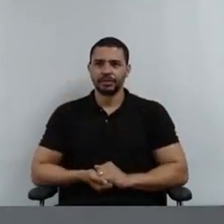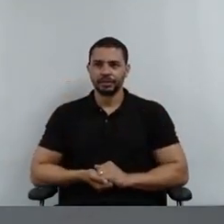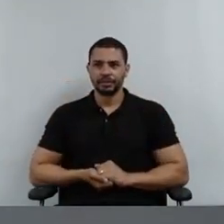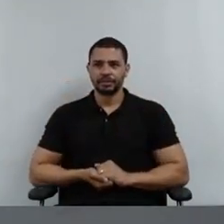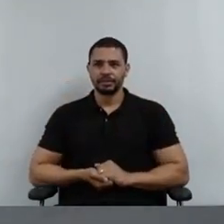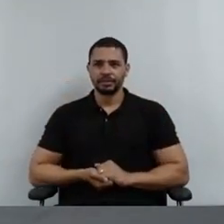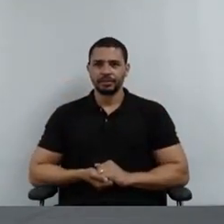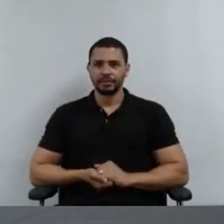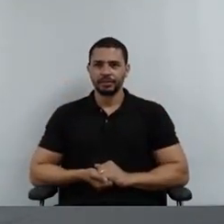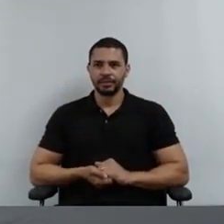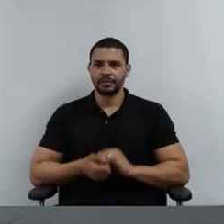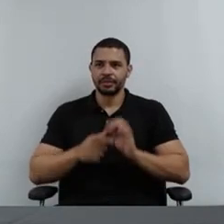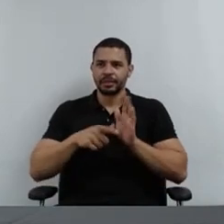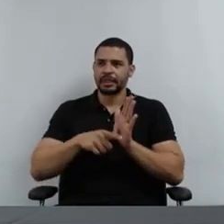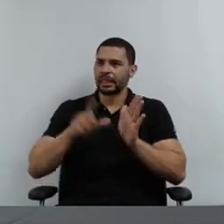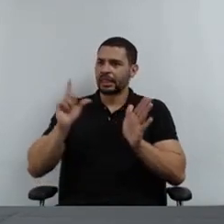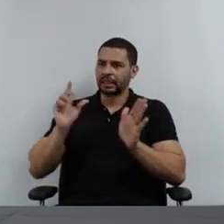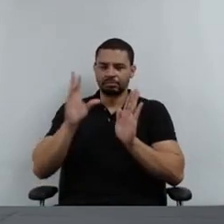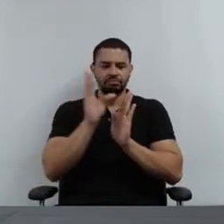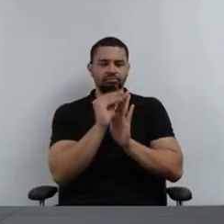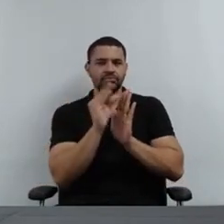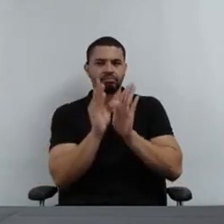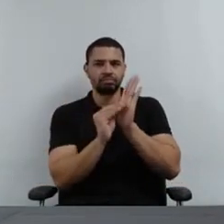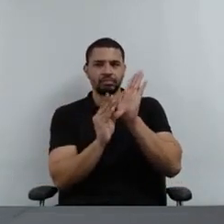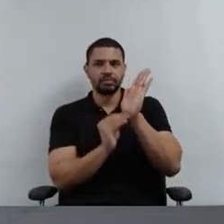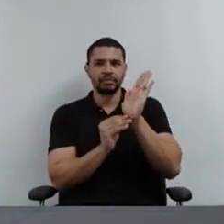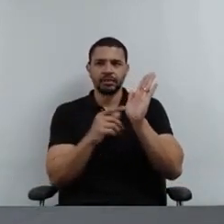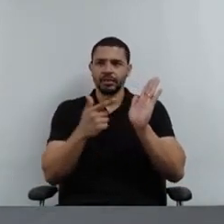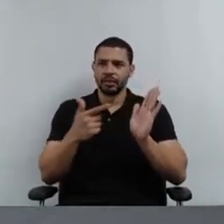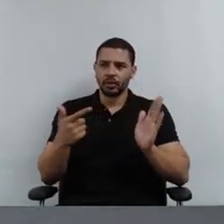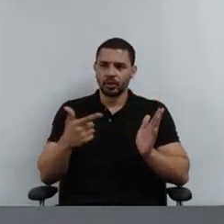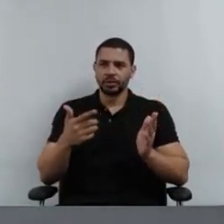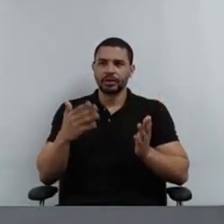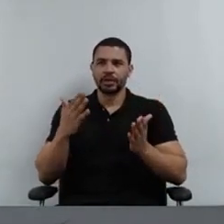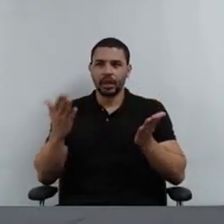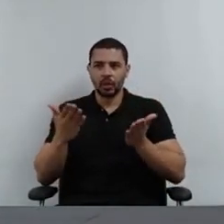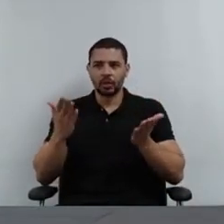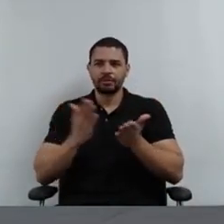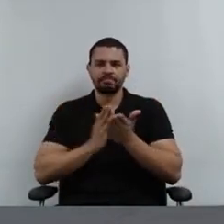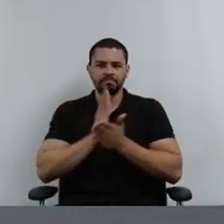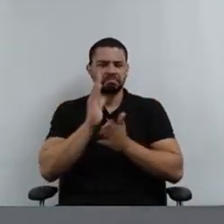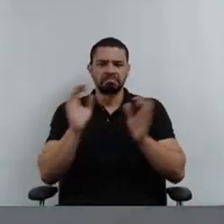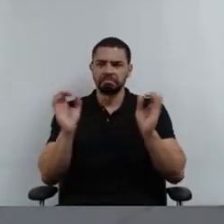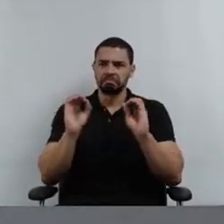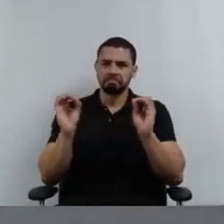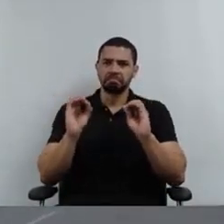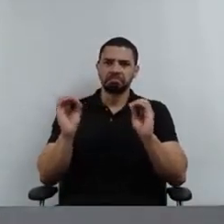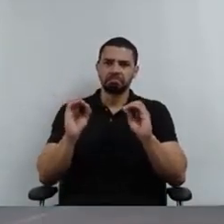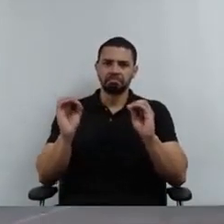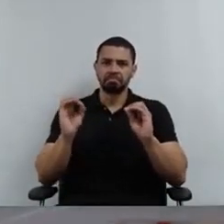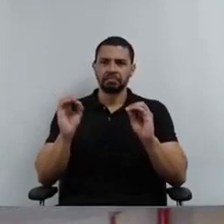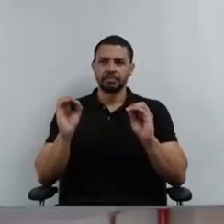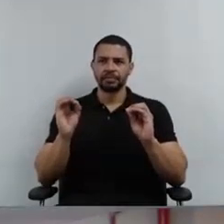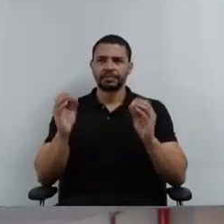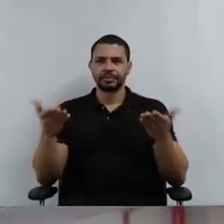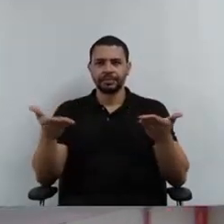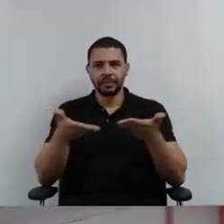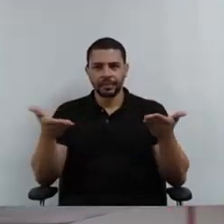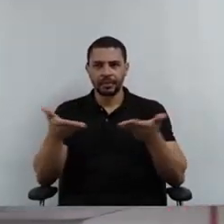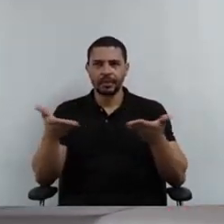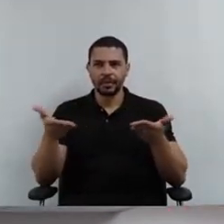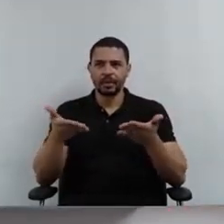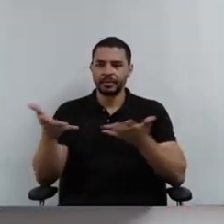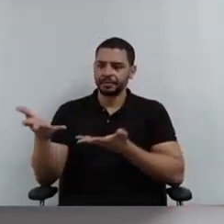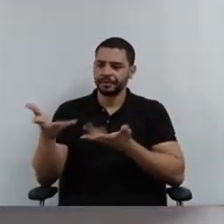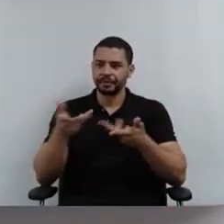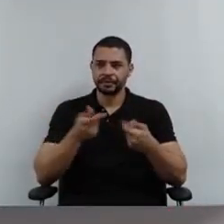ata da sessão anterior, não há ata pendente de aprovação por esse colegiado. Passo aqui então a breves